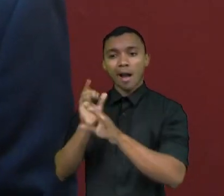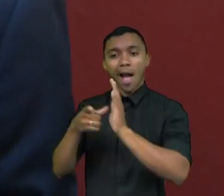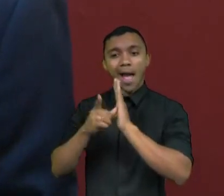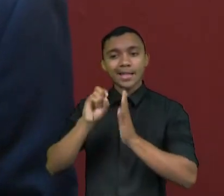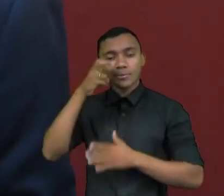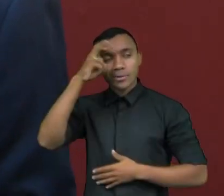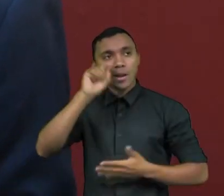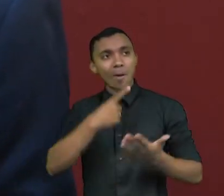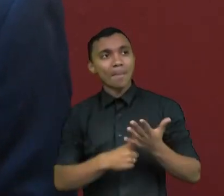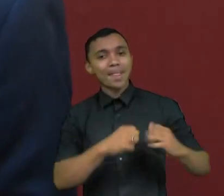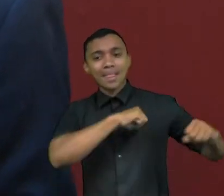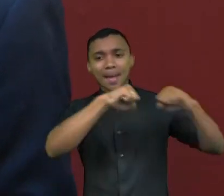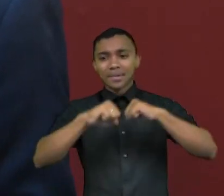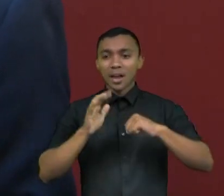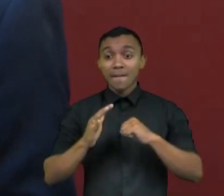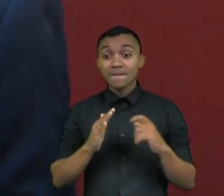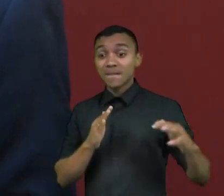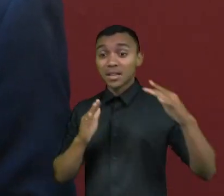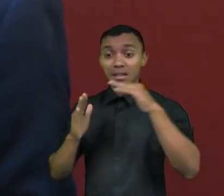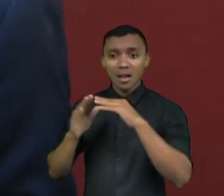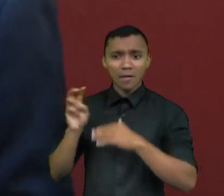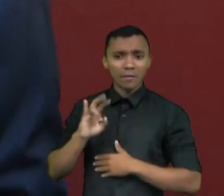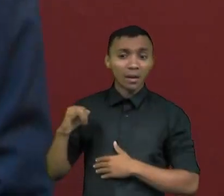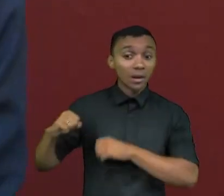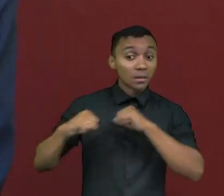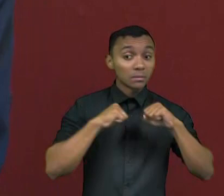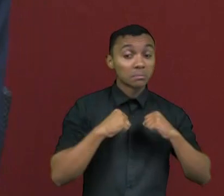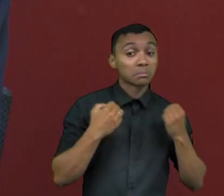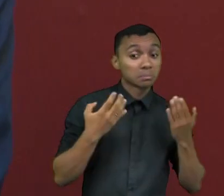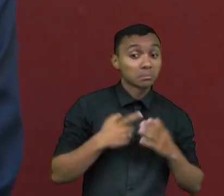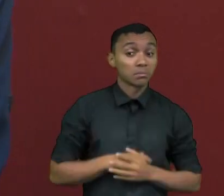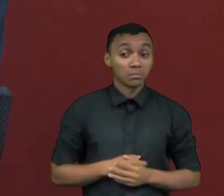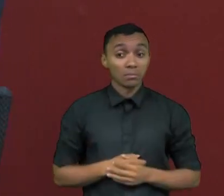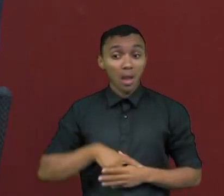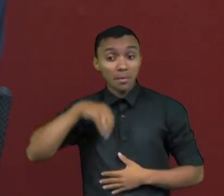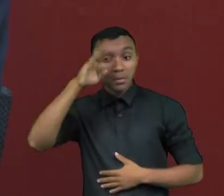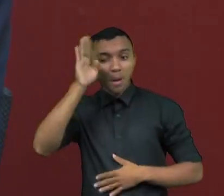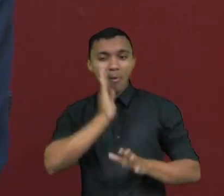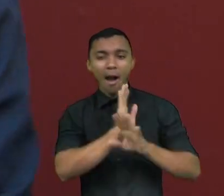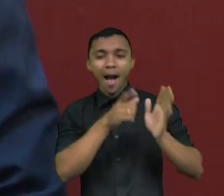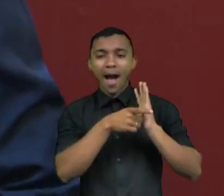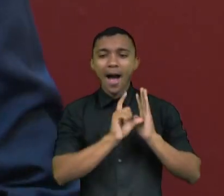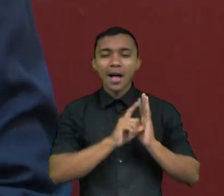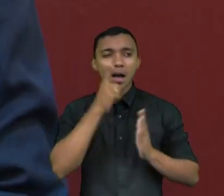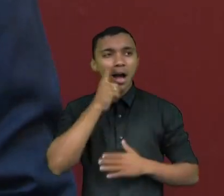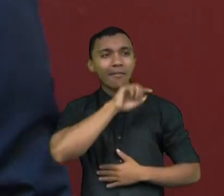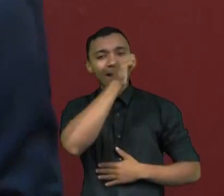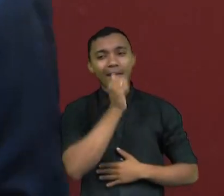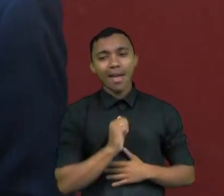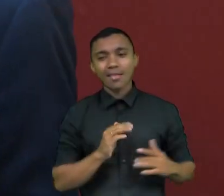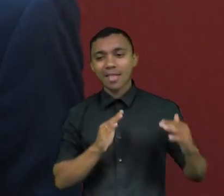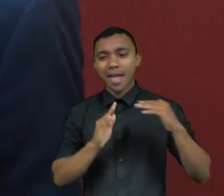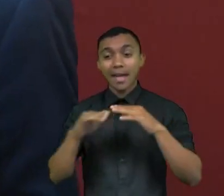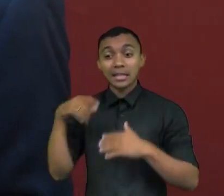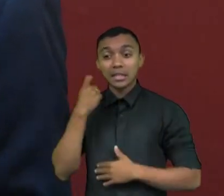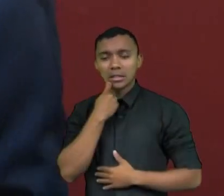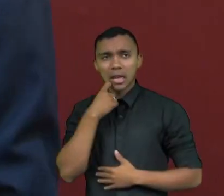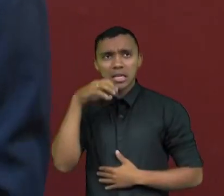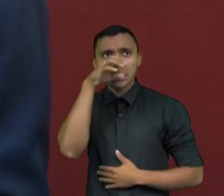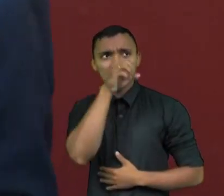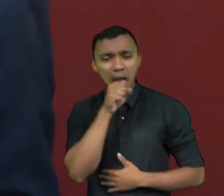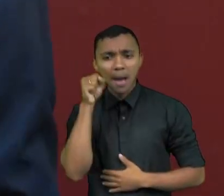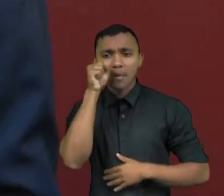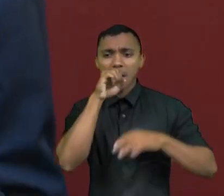tem debates, na reta final da campanha você tem debates. Os principais costumam ser ali até a sexta-feira. No sábado você ainda tem campanha. No